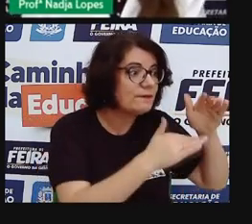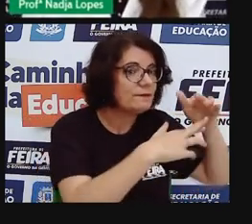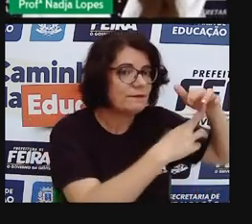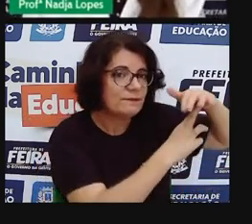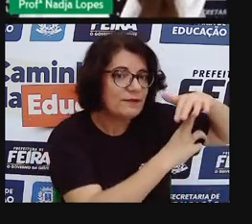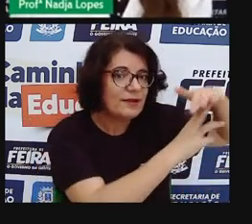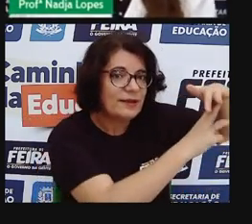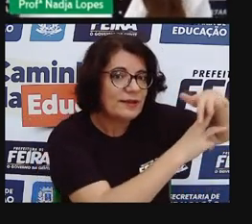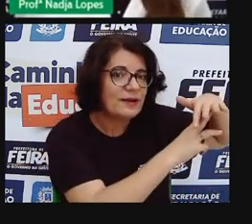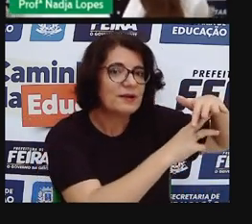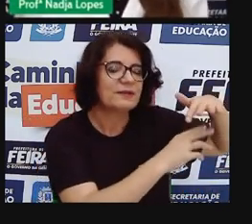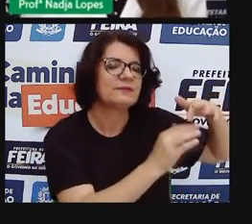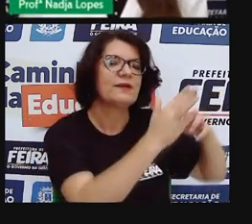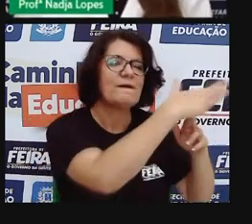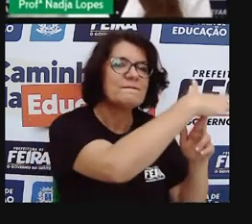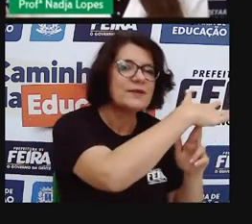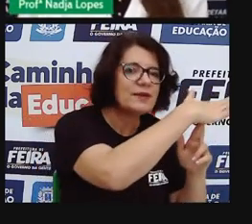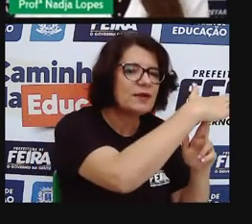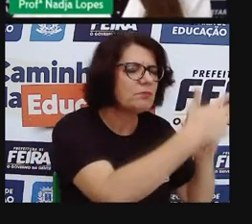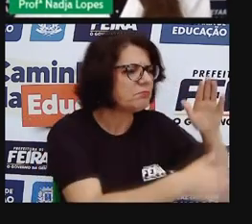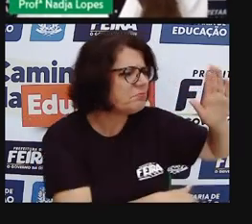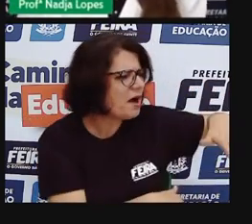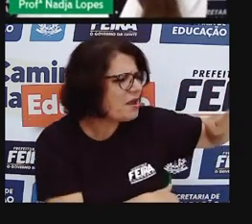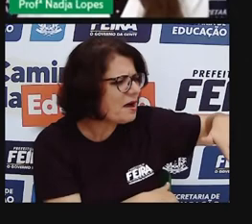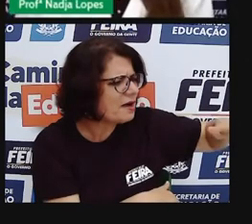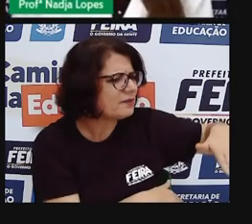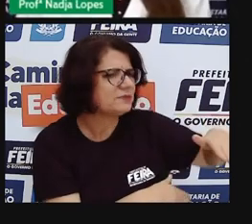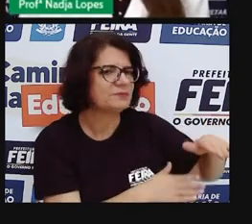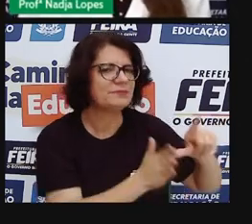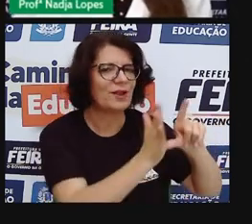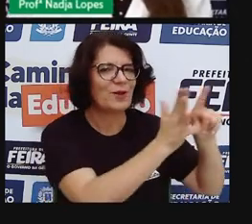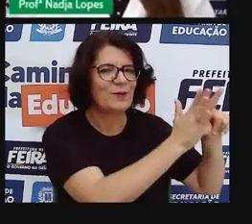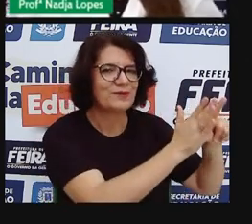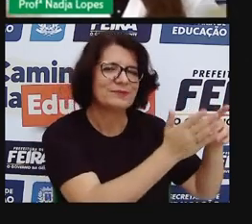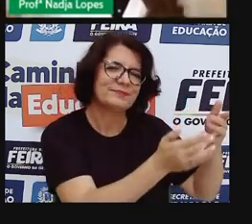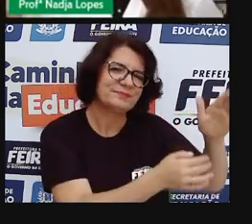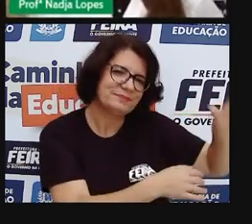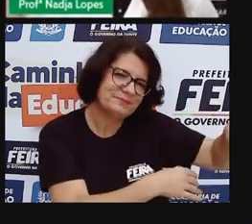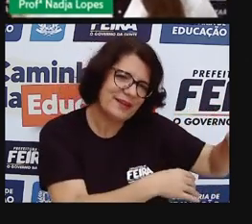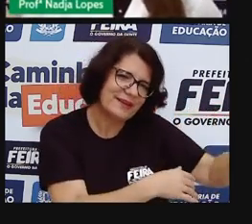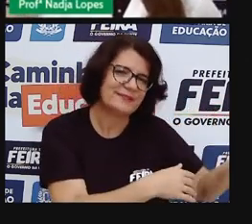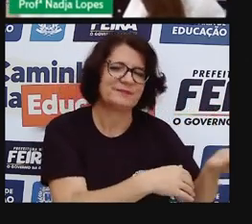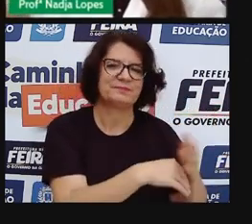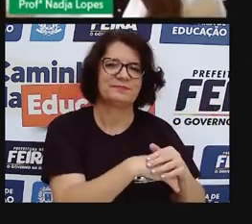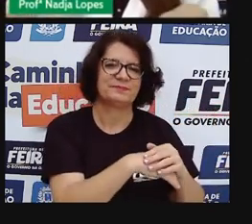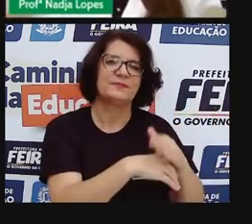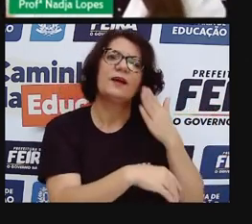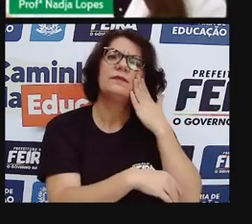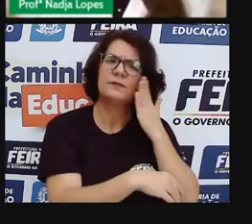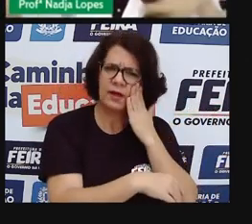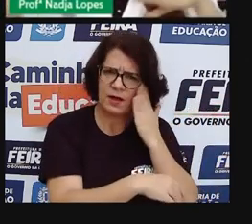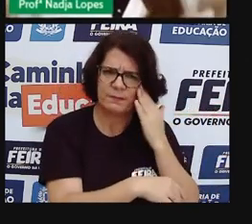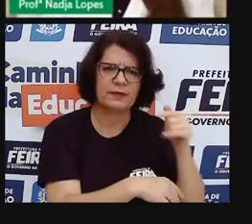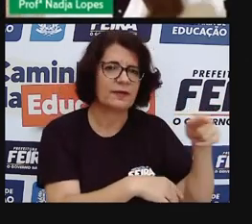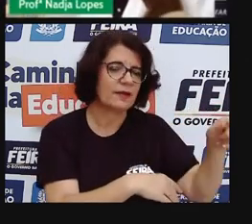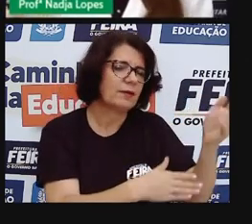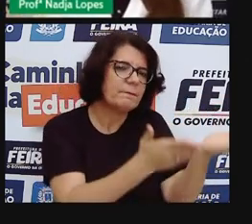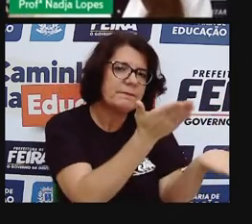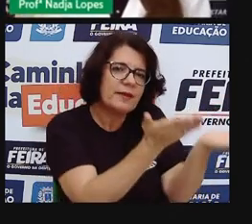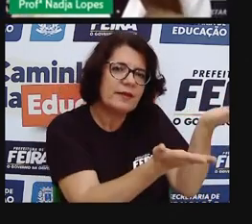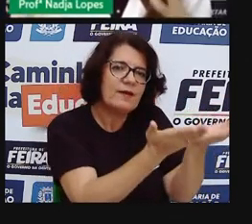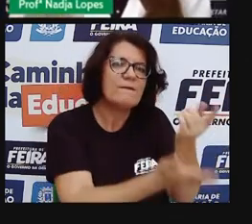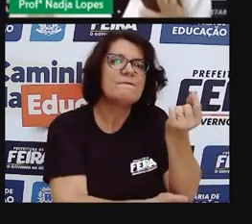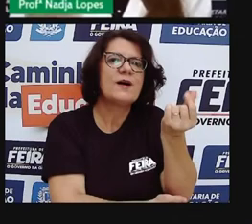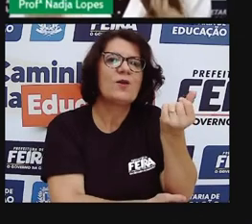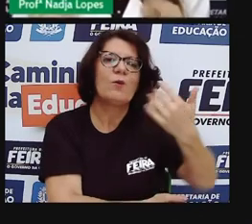é aquele preço e acabou. Nas feiras, a gente pode pesquisar, a gente vai, mesmo que a gente saiba, que eles balanceiam um pouco o